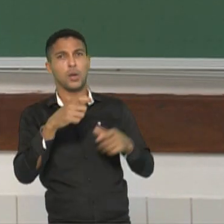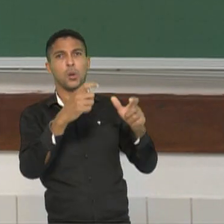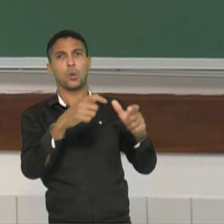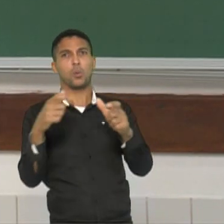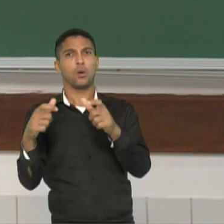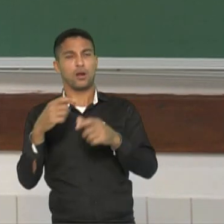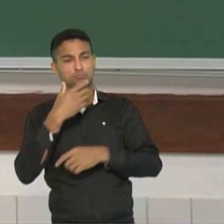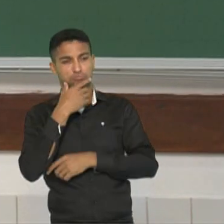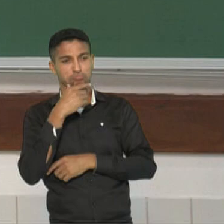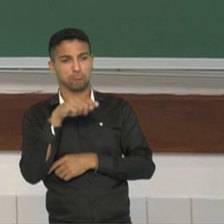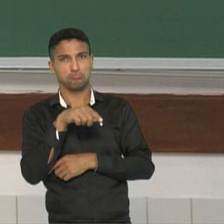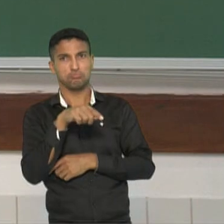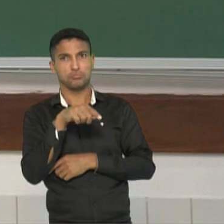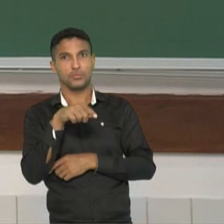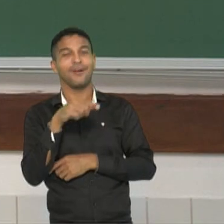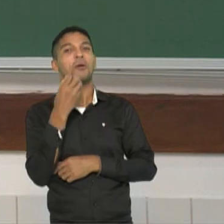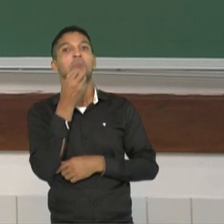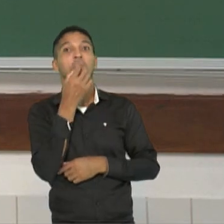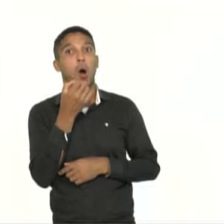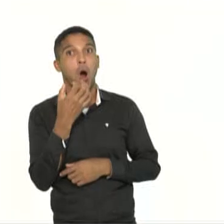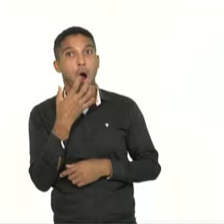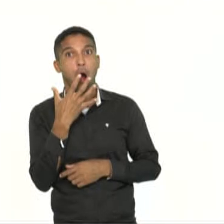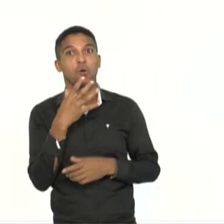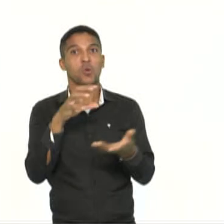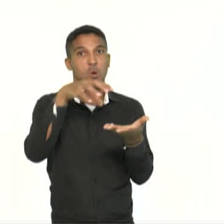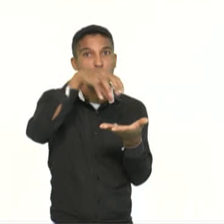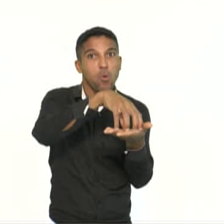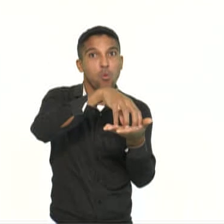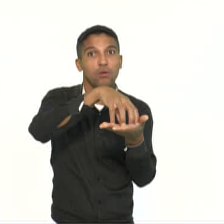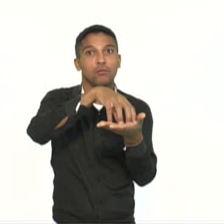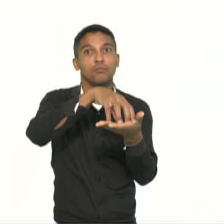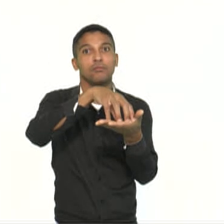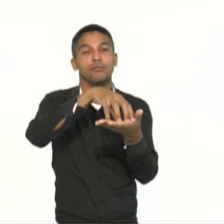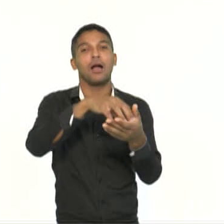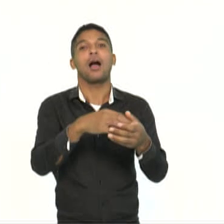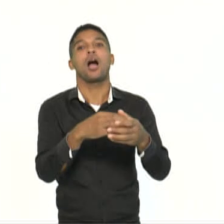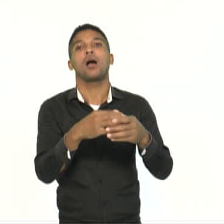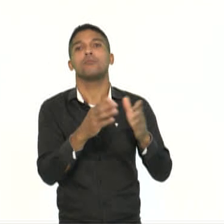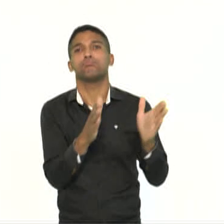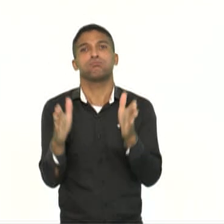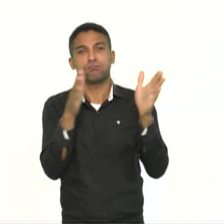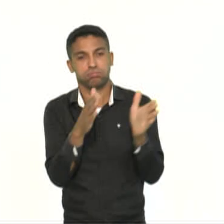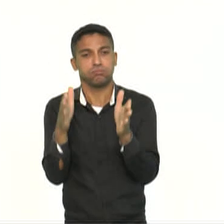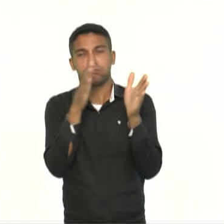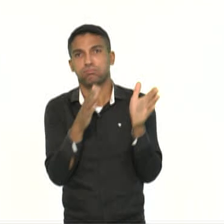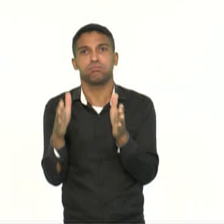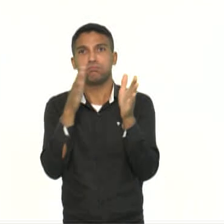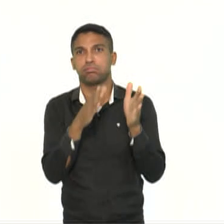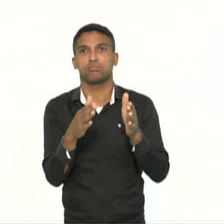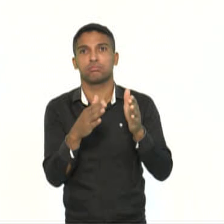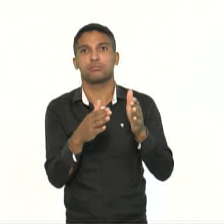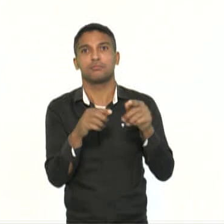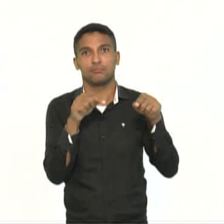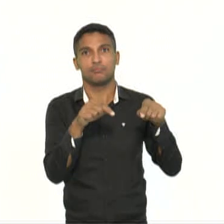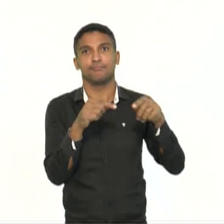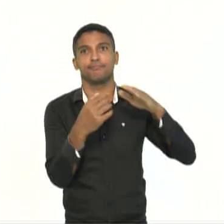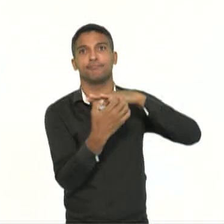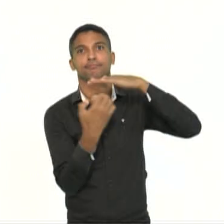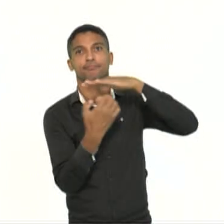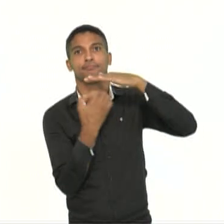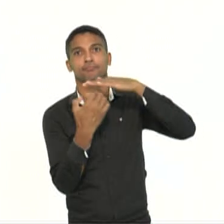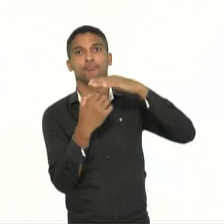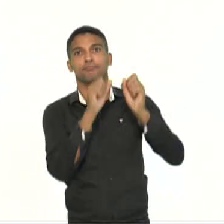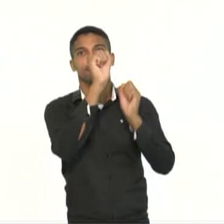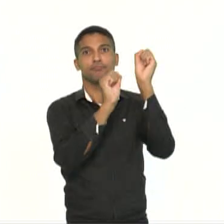Afinal, quando a gente observa que o fator locacional é um dos pressupostos, é uma